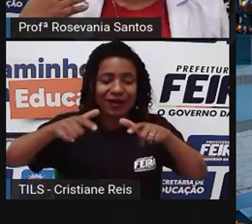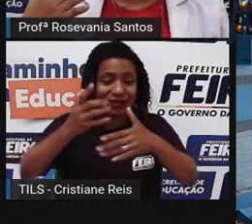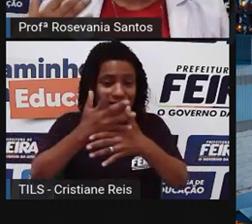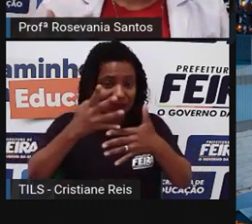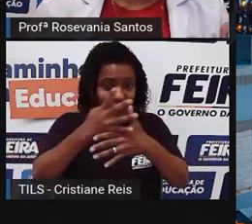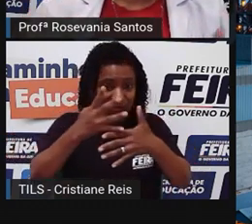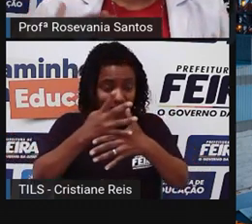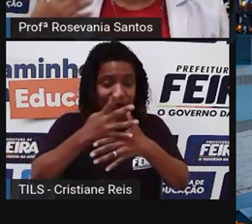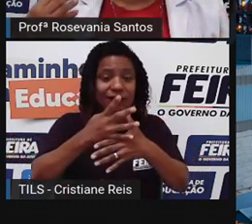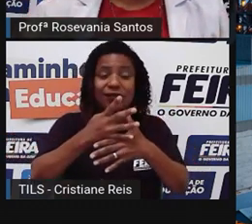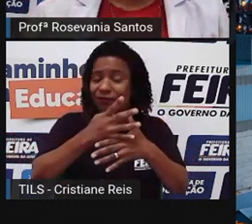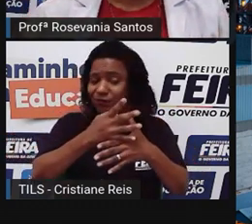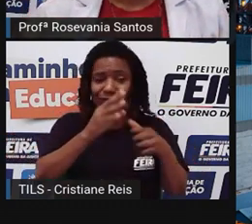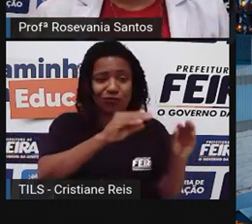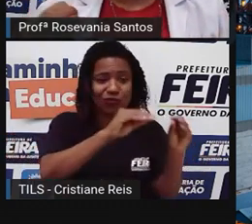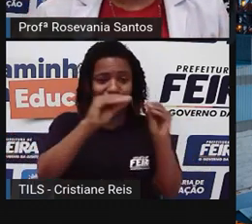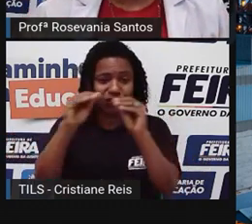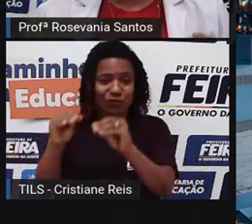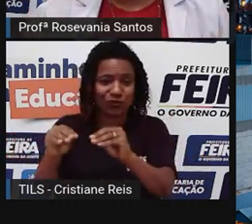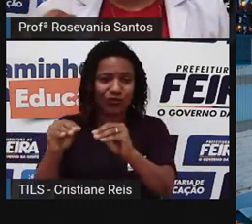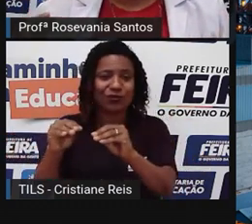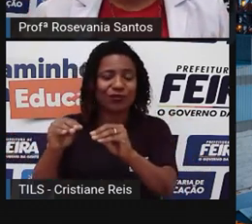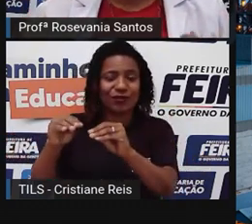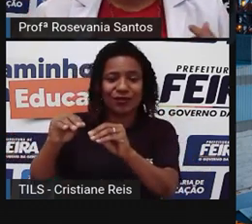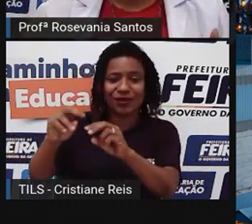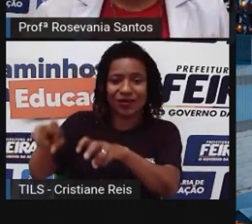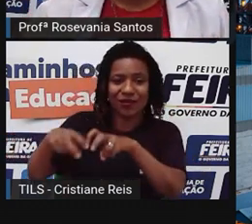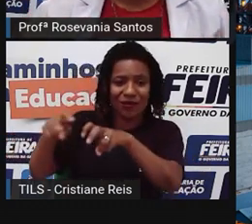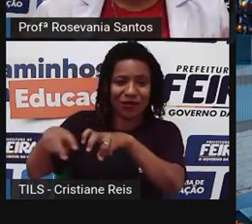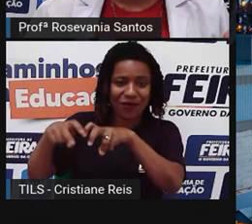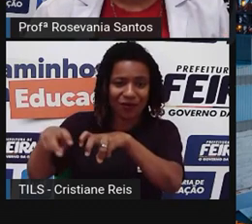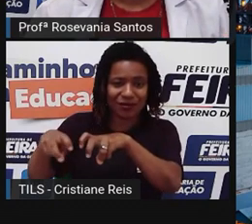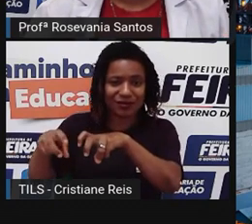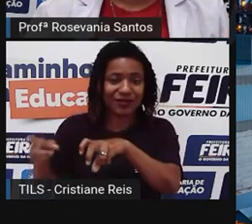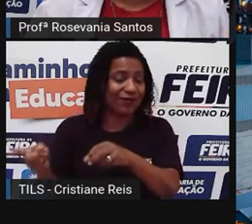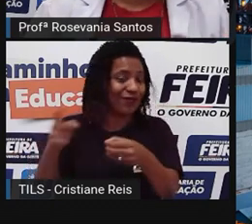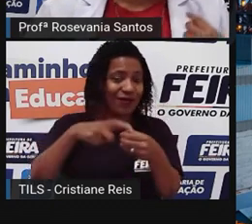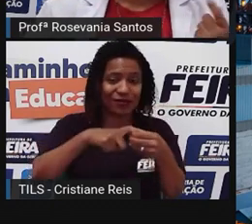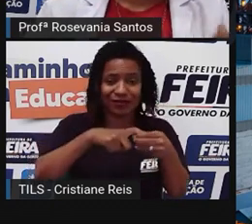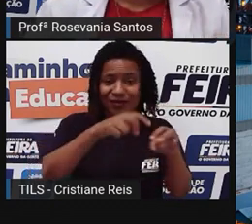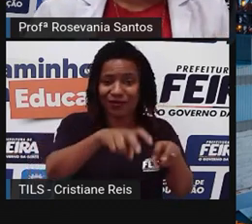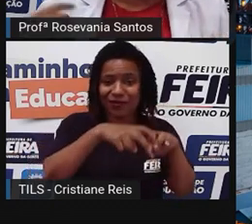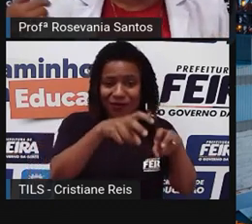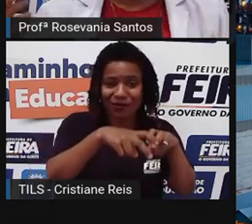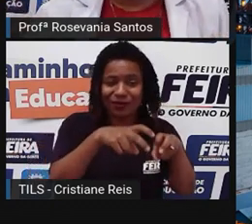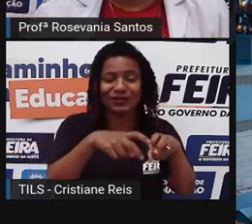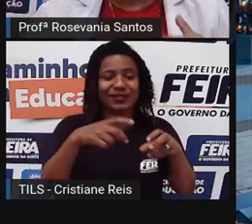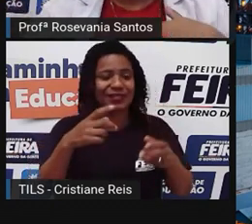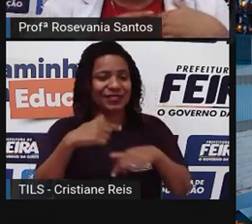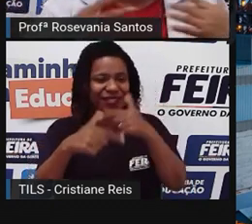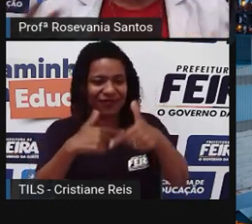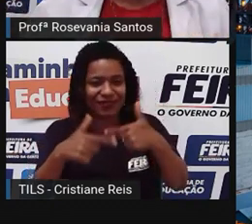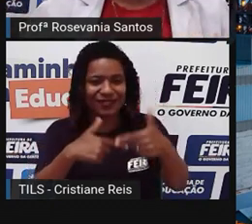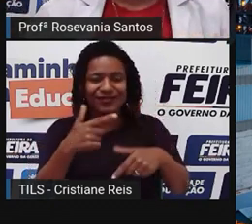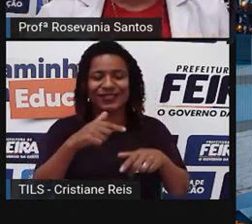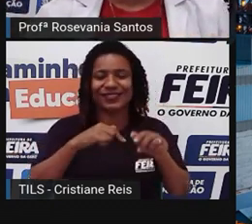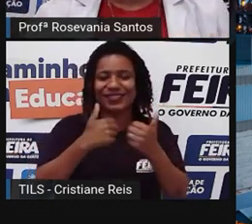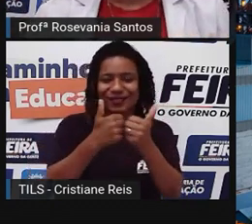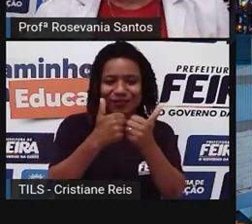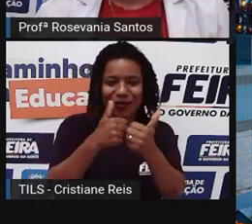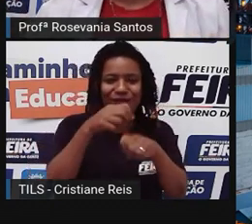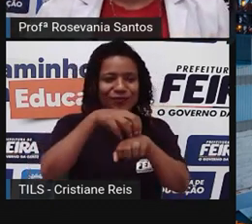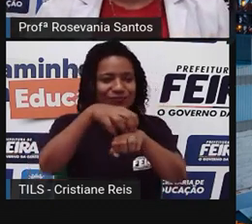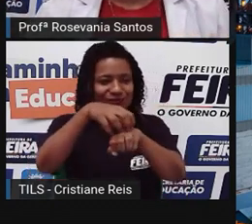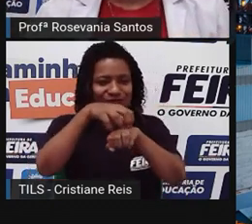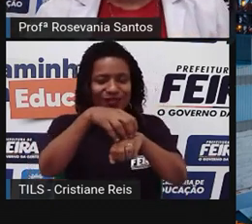desenvolvidos, com cidades agregando cada vez mais, né, serviços de transporte, de saúde, de educação, de tudo que você